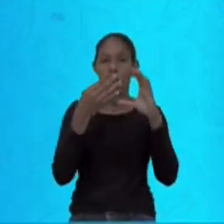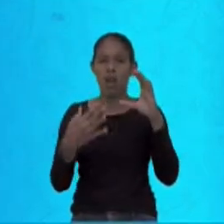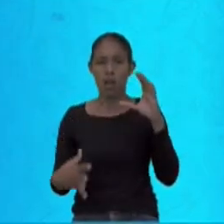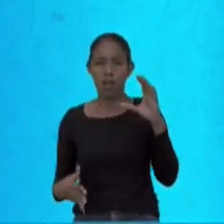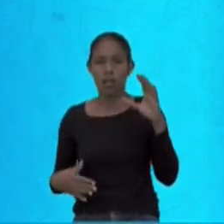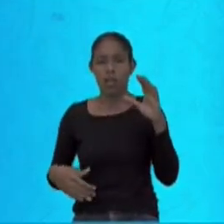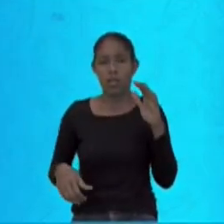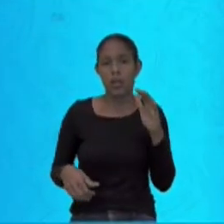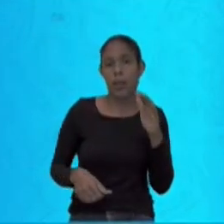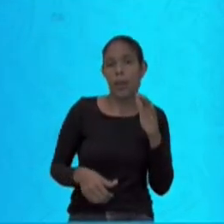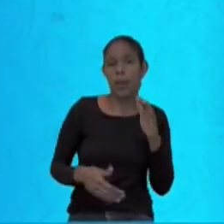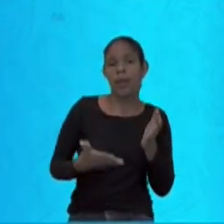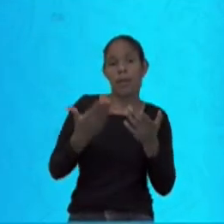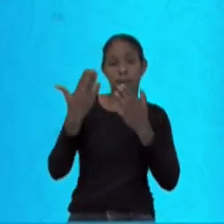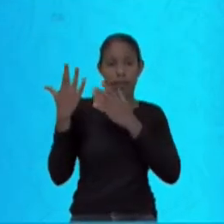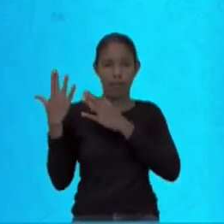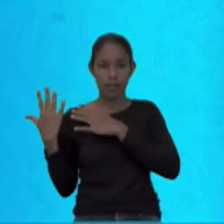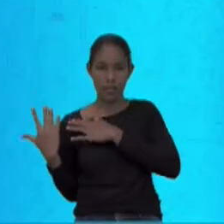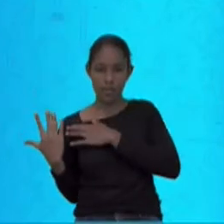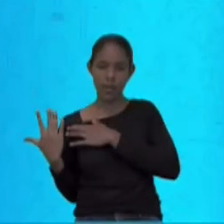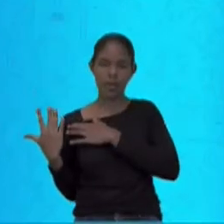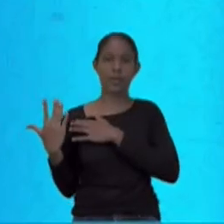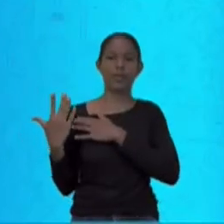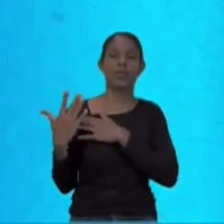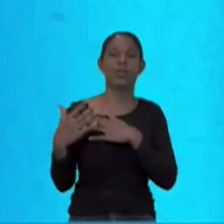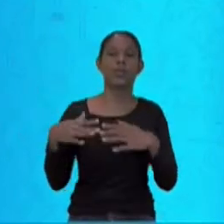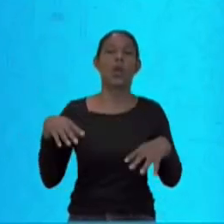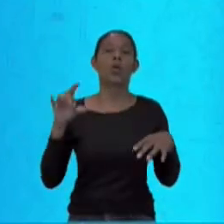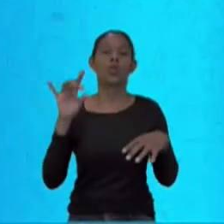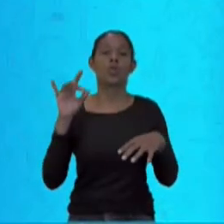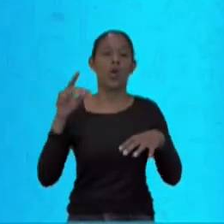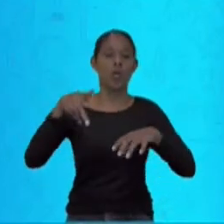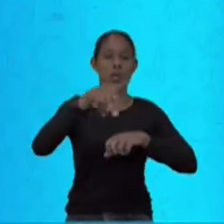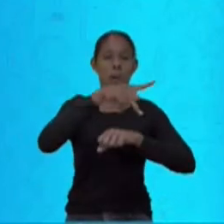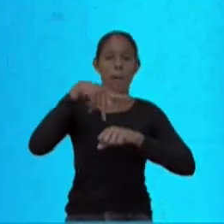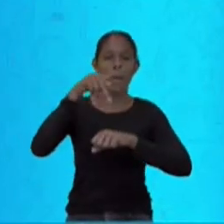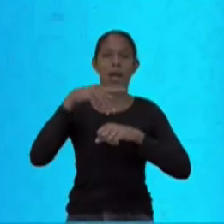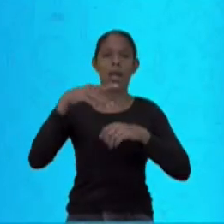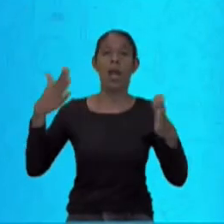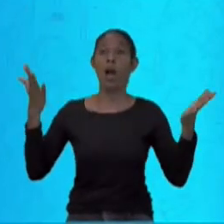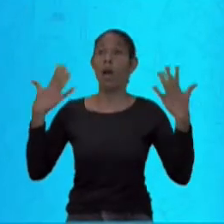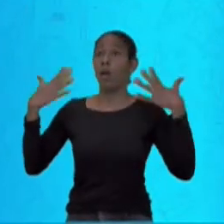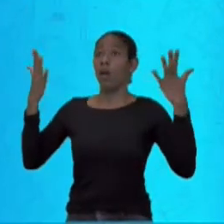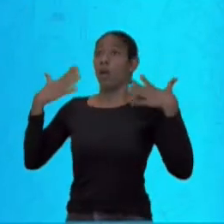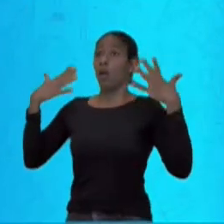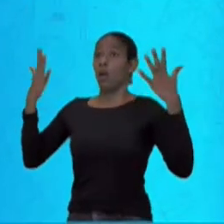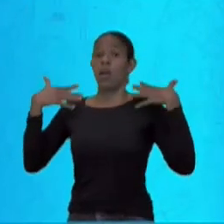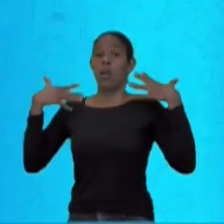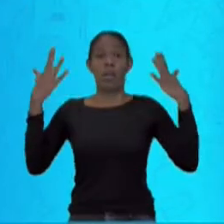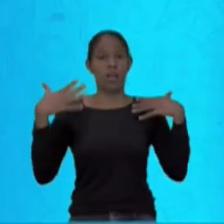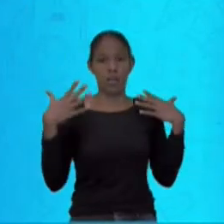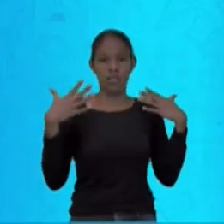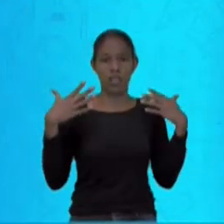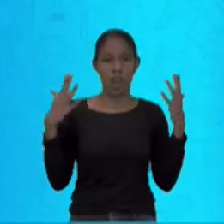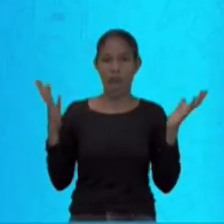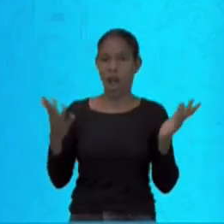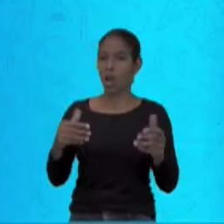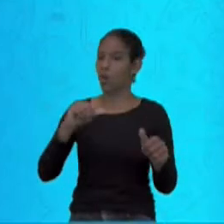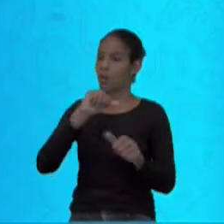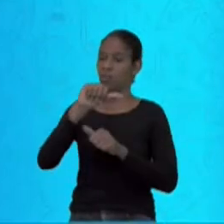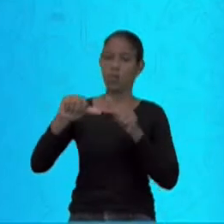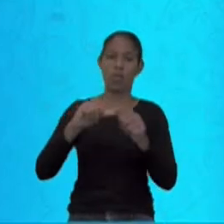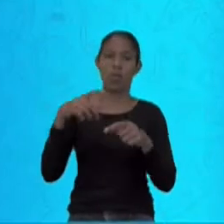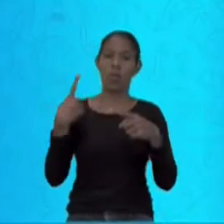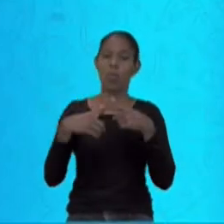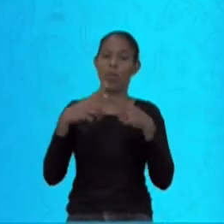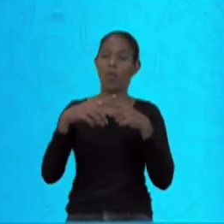lugares quentes, o Aedes aegypti tem essa característica muito íntima de se adaptar facilmente a vários